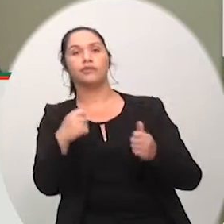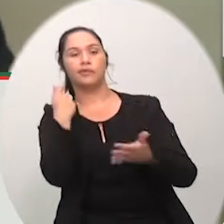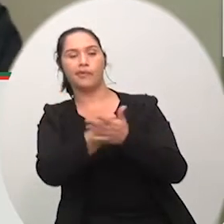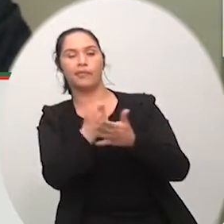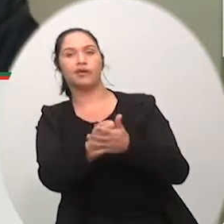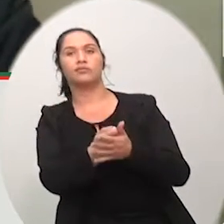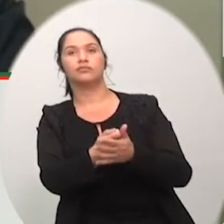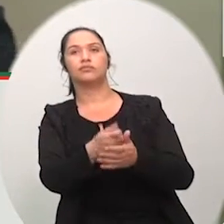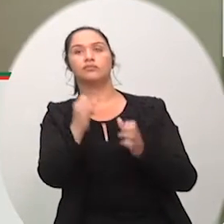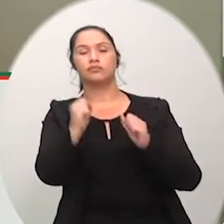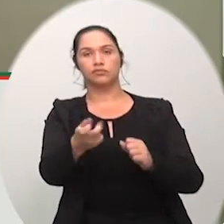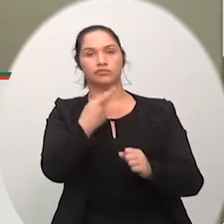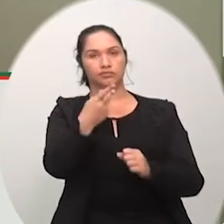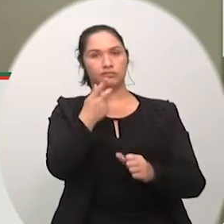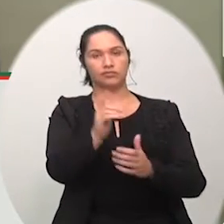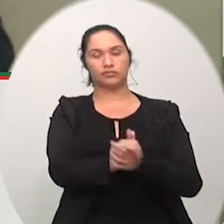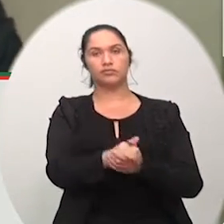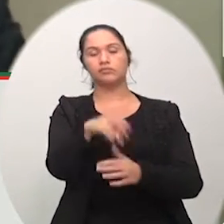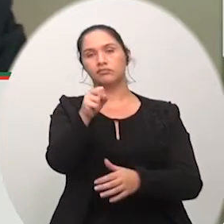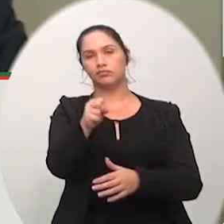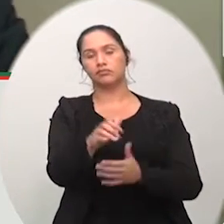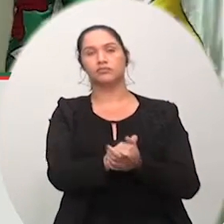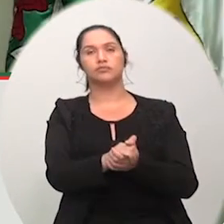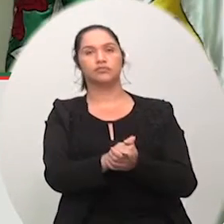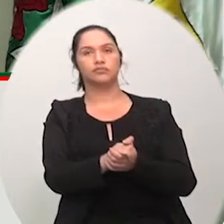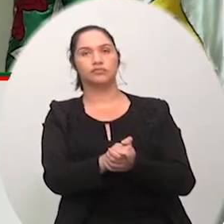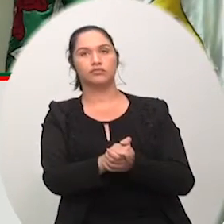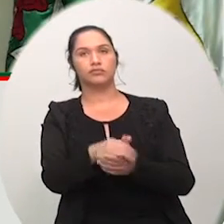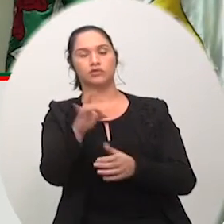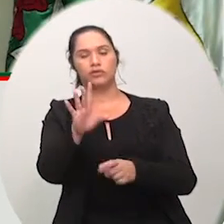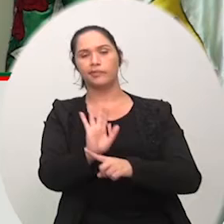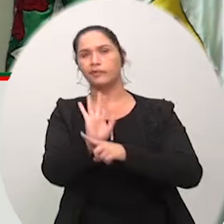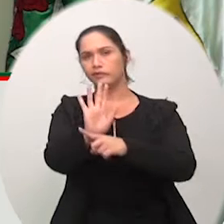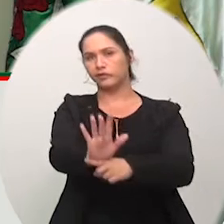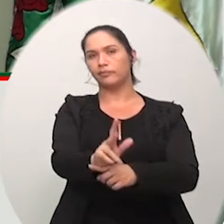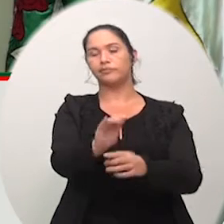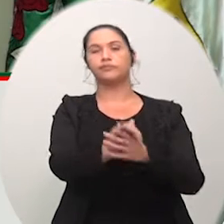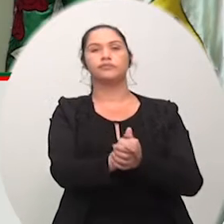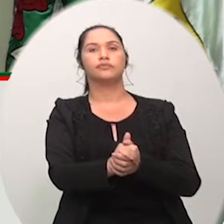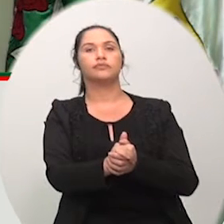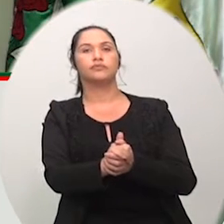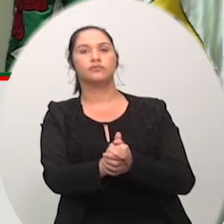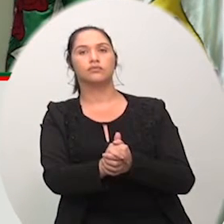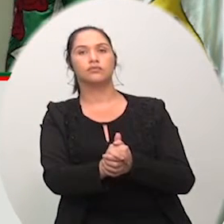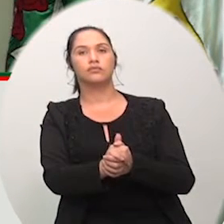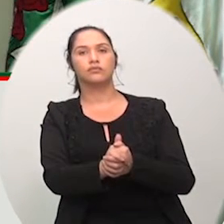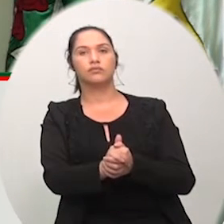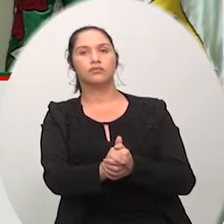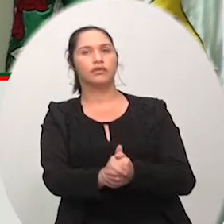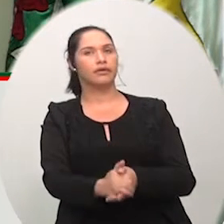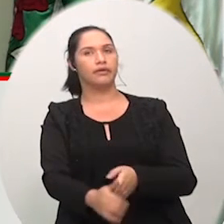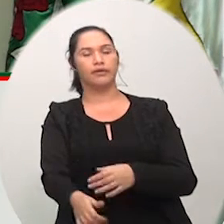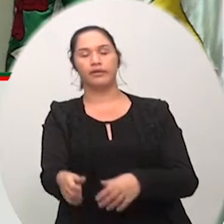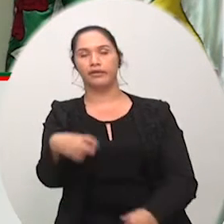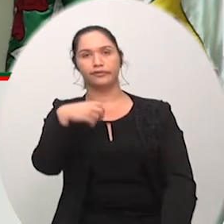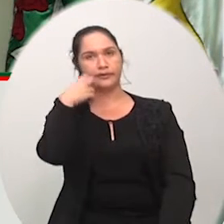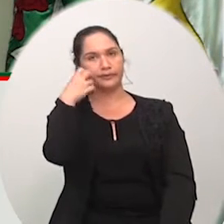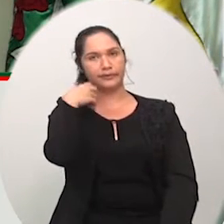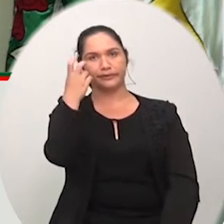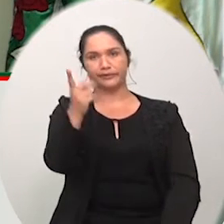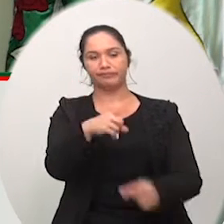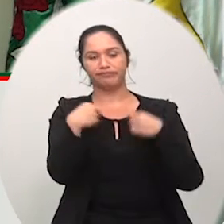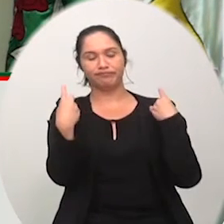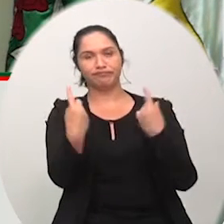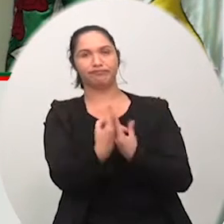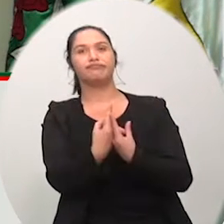uma parte obrigado pela parte até só para contribuir também ver o descalabro a vergonha que é nós aqui no Sul